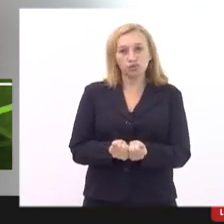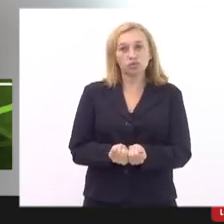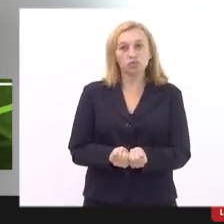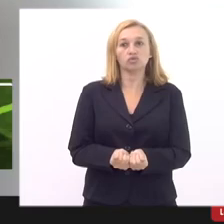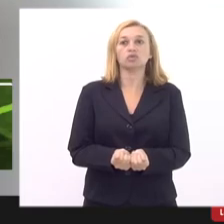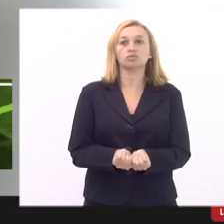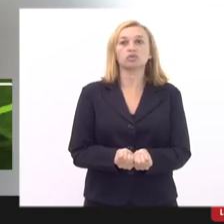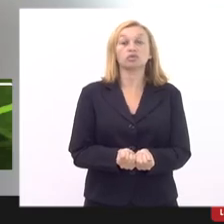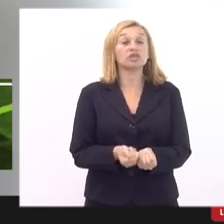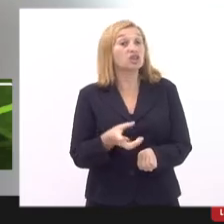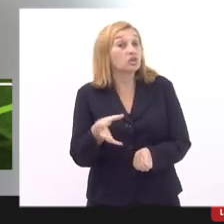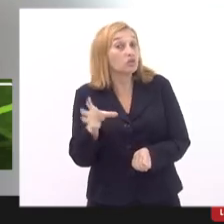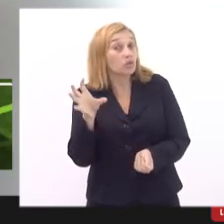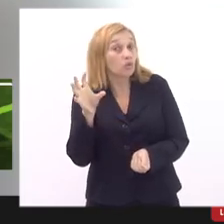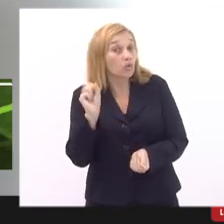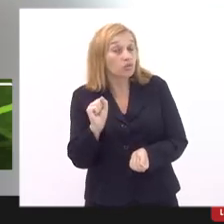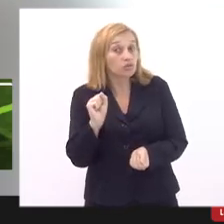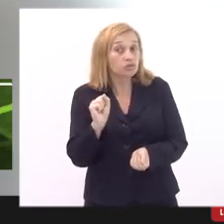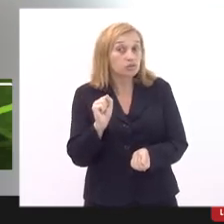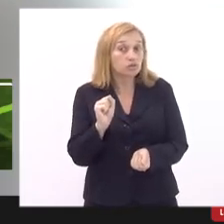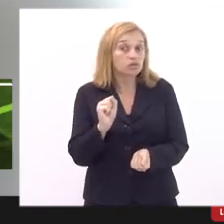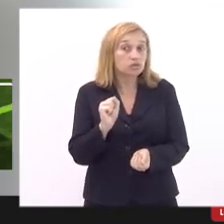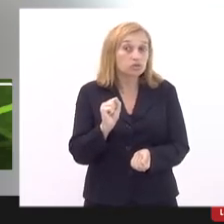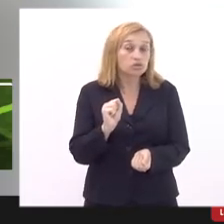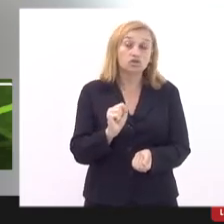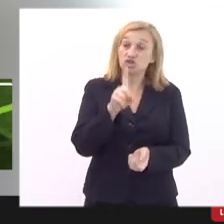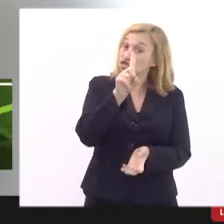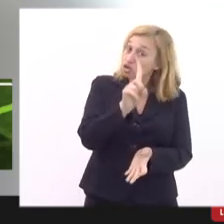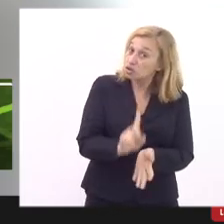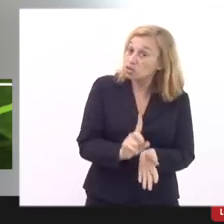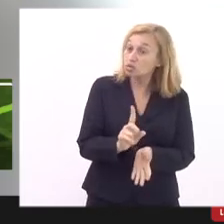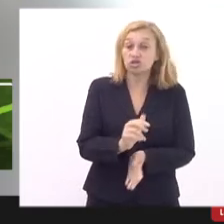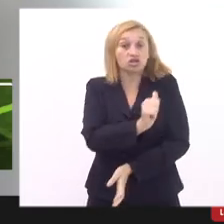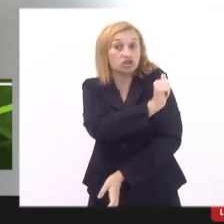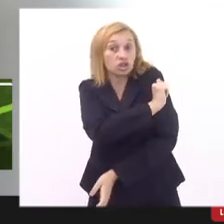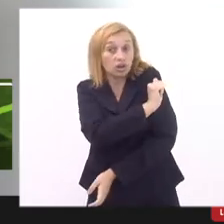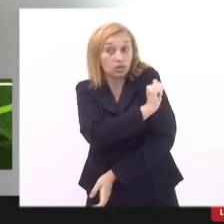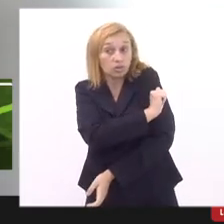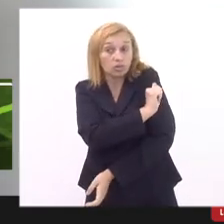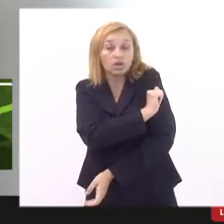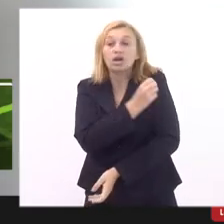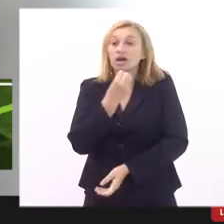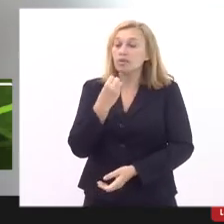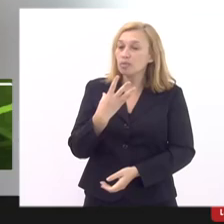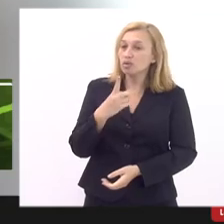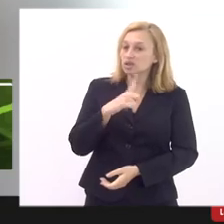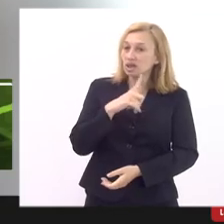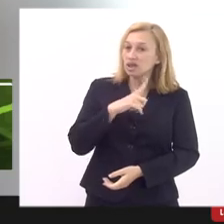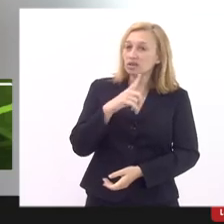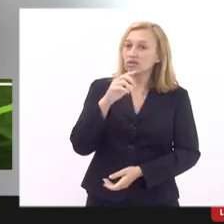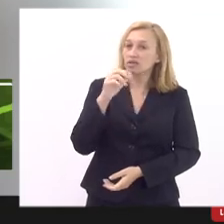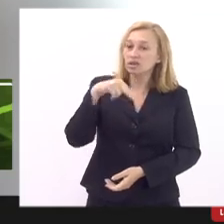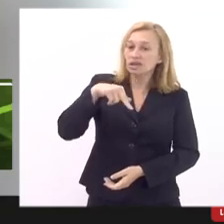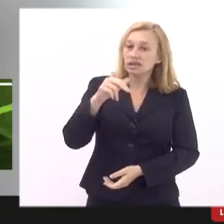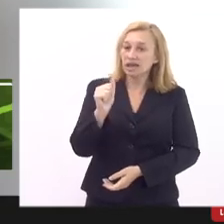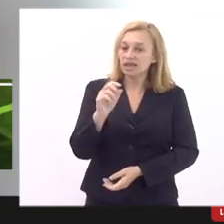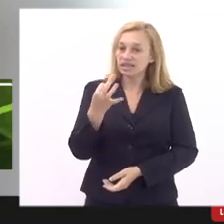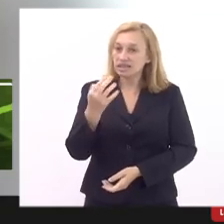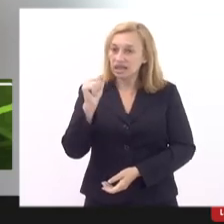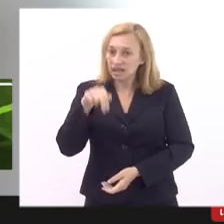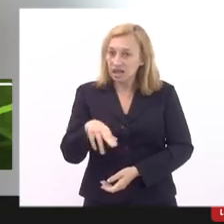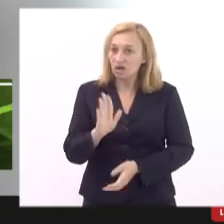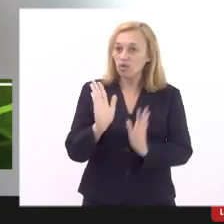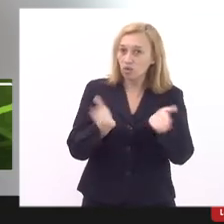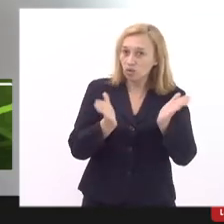tem escutado de devolutiva de diretores de alunos muito bom ter o Natan aqui com a gente hoje foi o